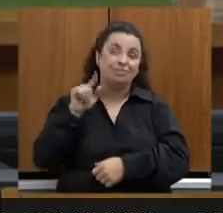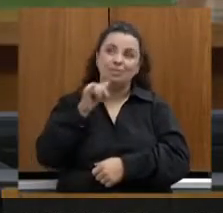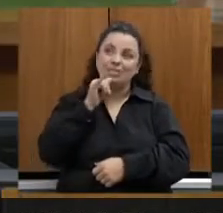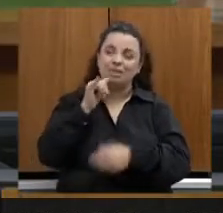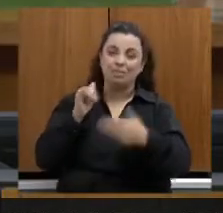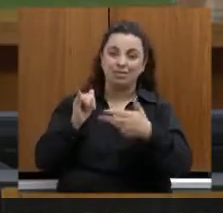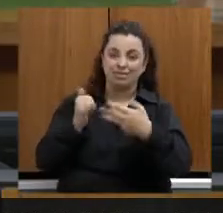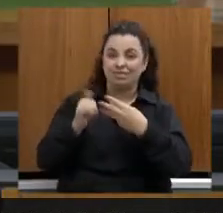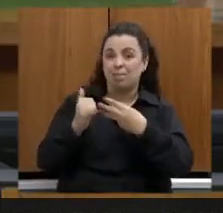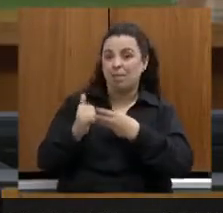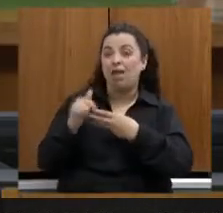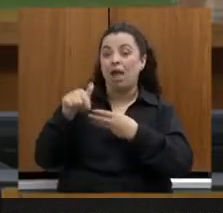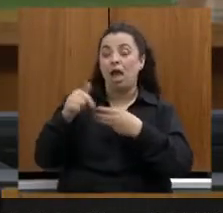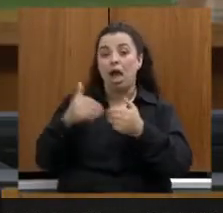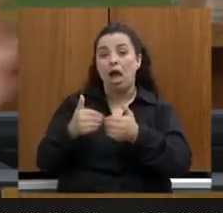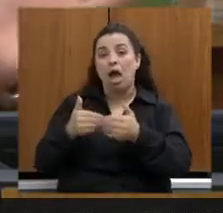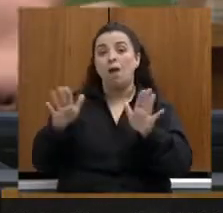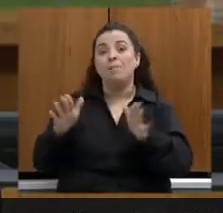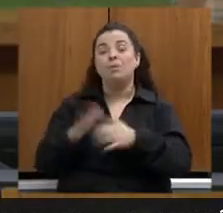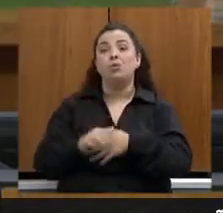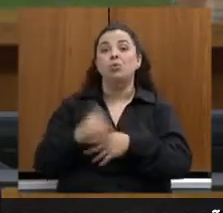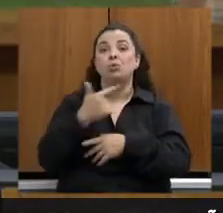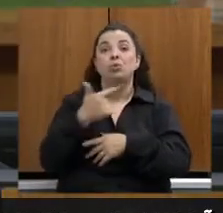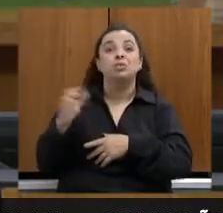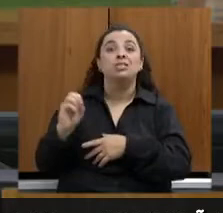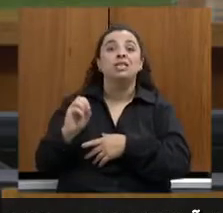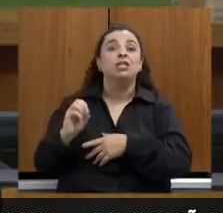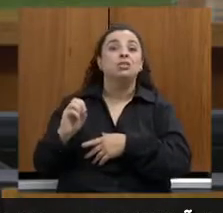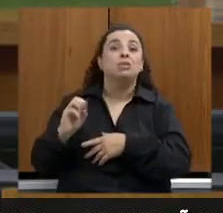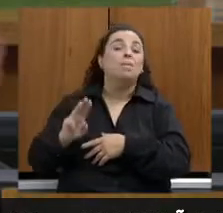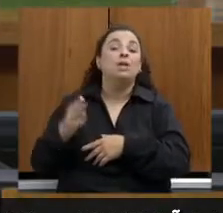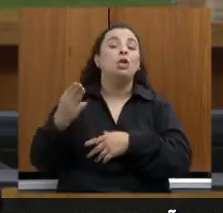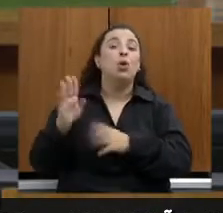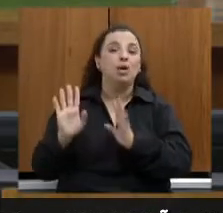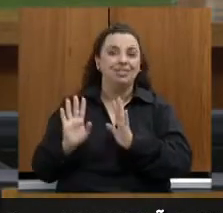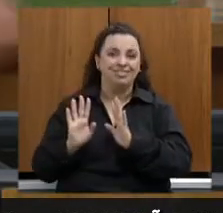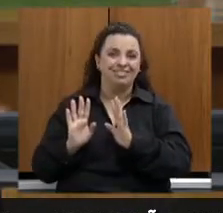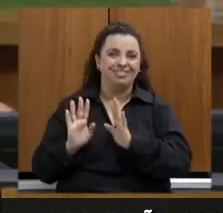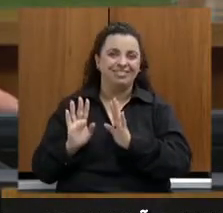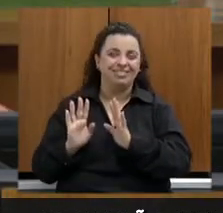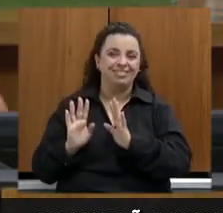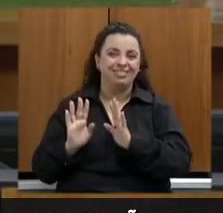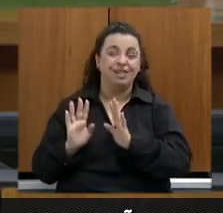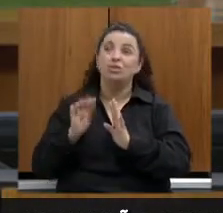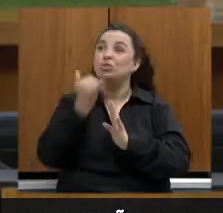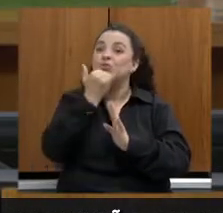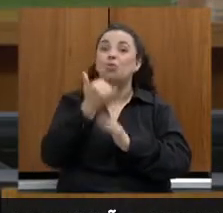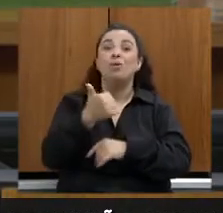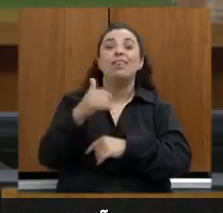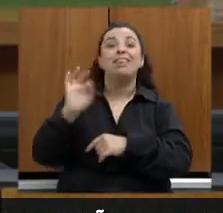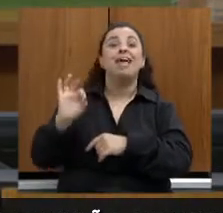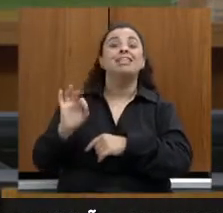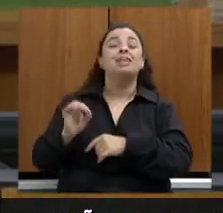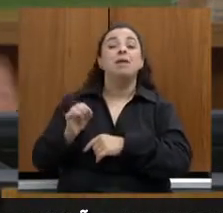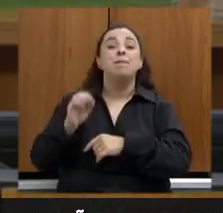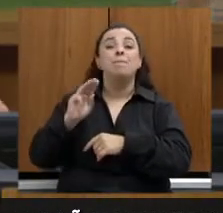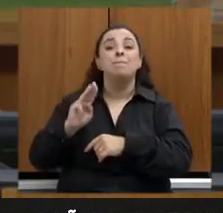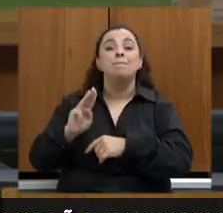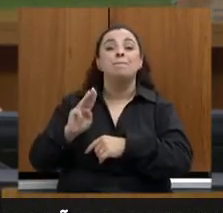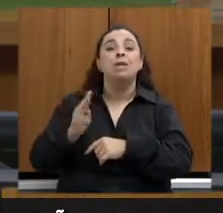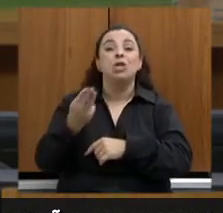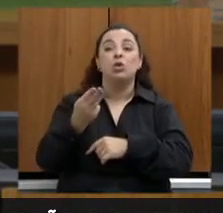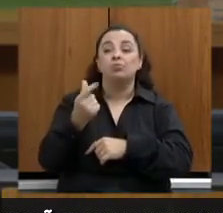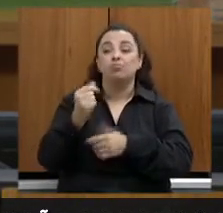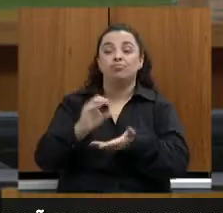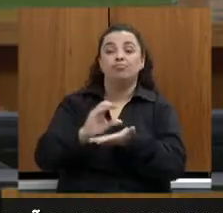reunião com o Comitê de Patrocínio, e o Bianchini, diretor da CEMIG, disse que disponibilizamos 10 milhões via lei de incentivo para